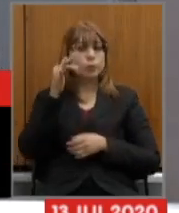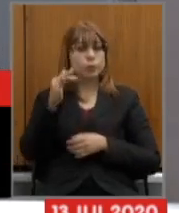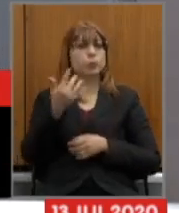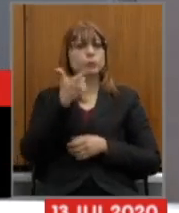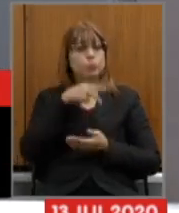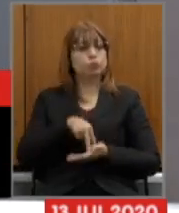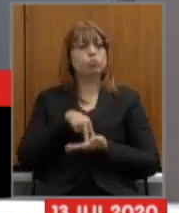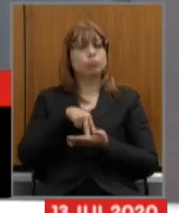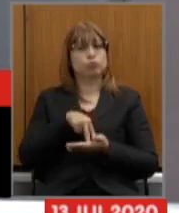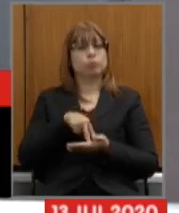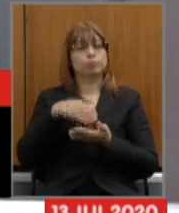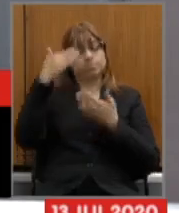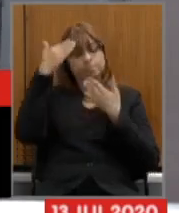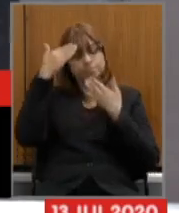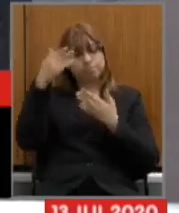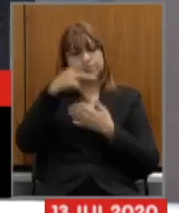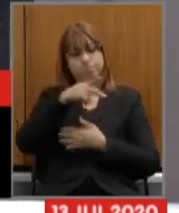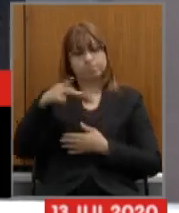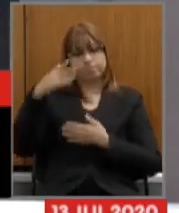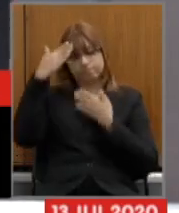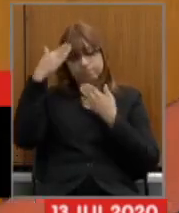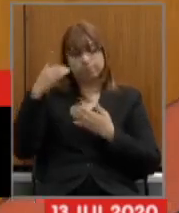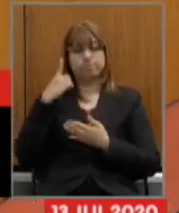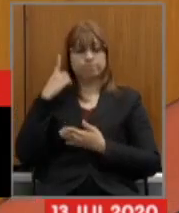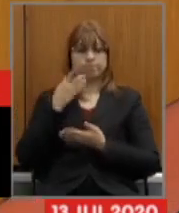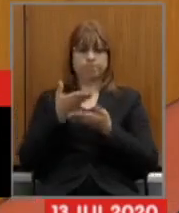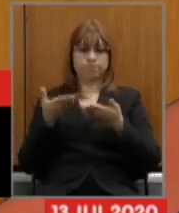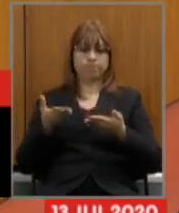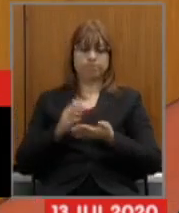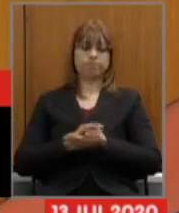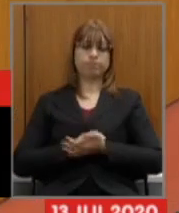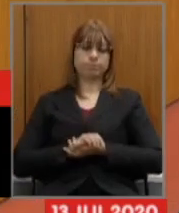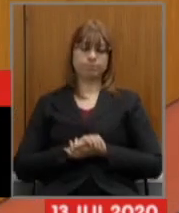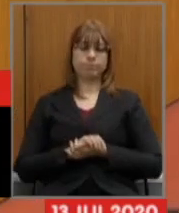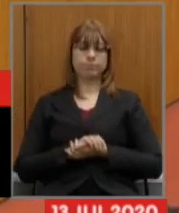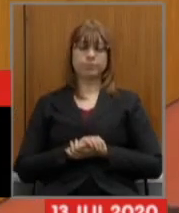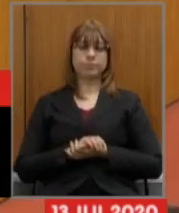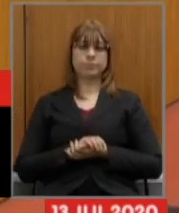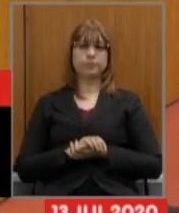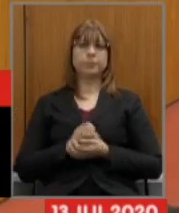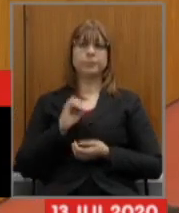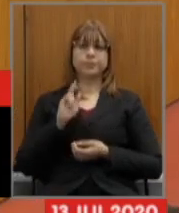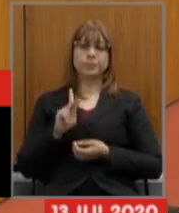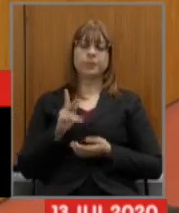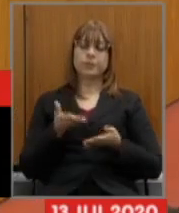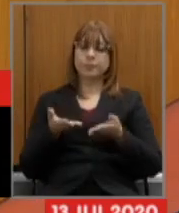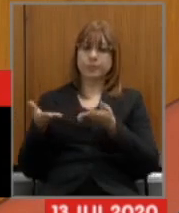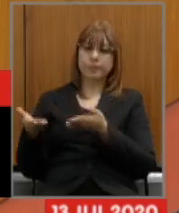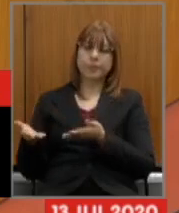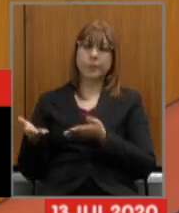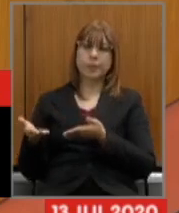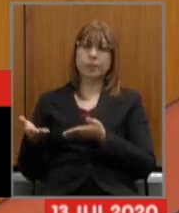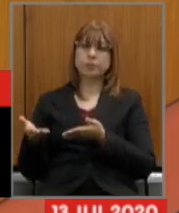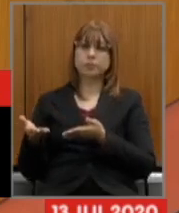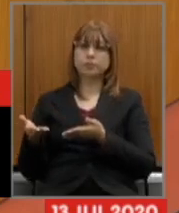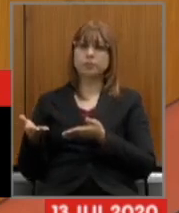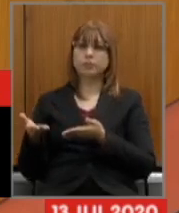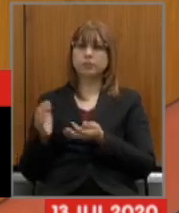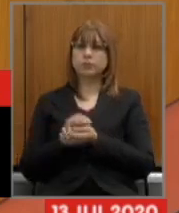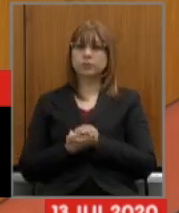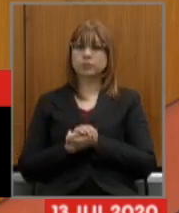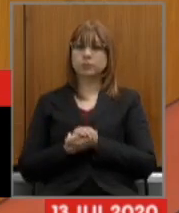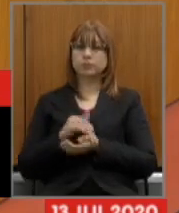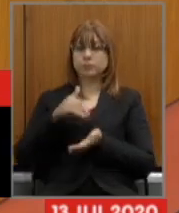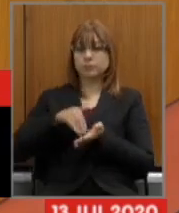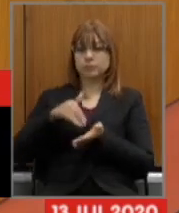sustentabilidade muito obrigado presidente muito obrigado deputados ok agora na sequência o